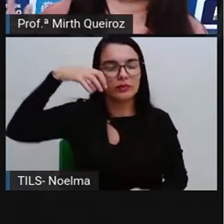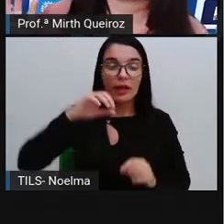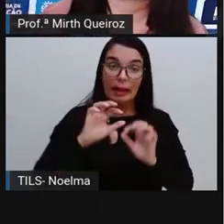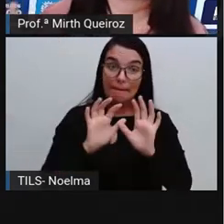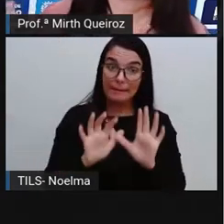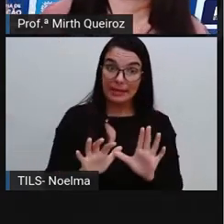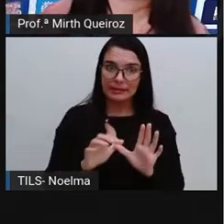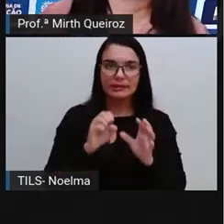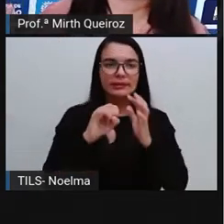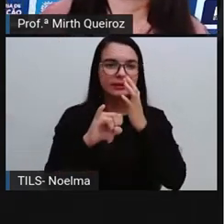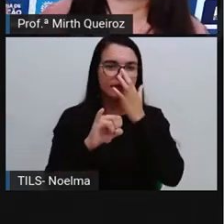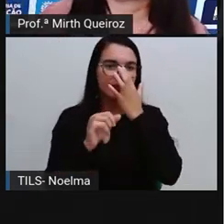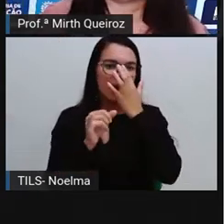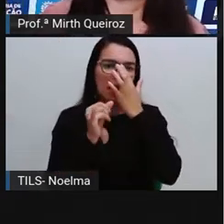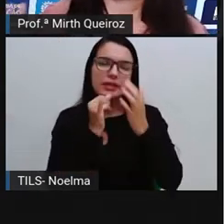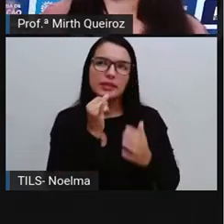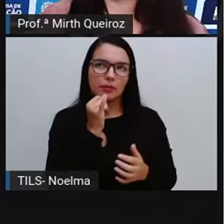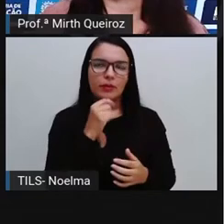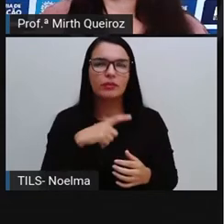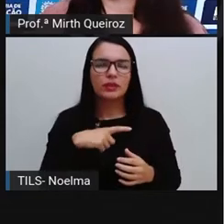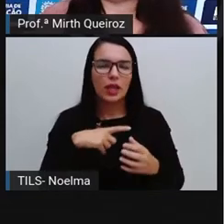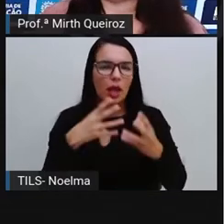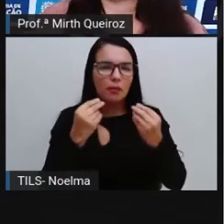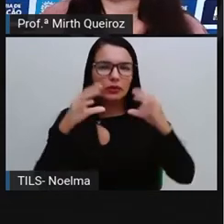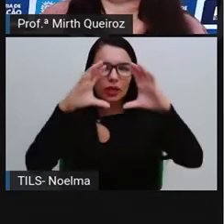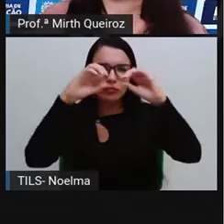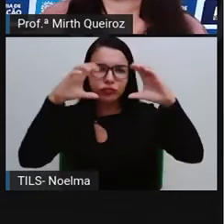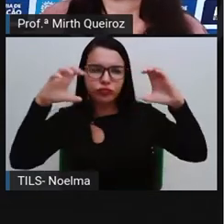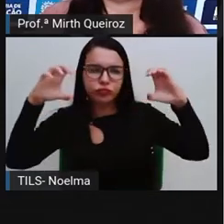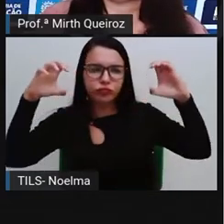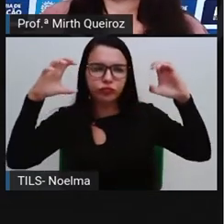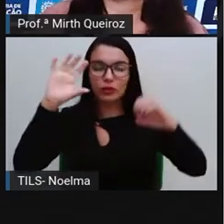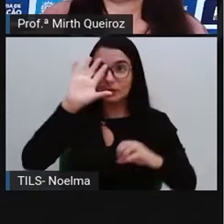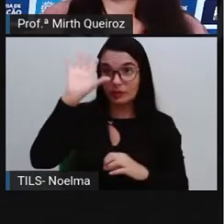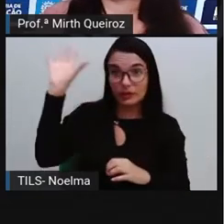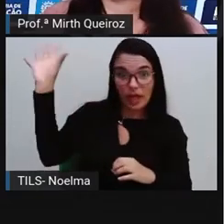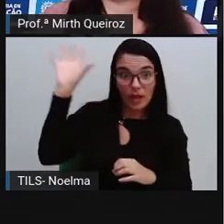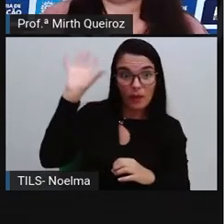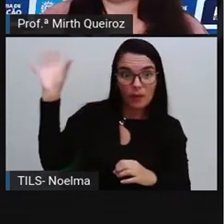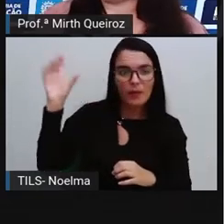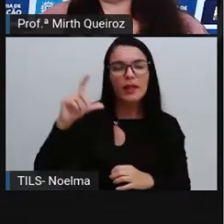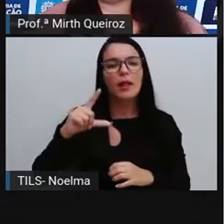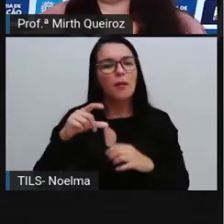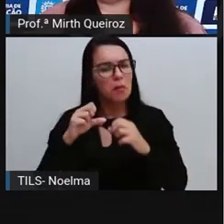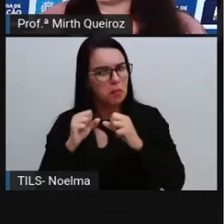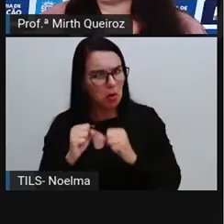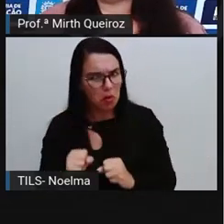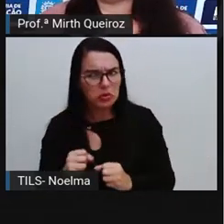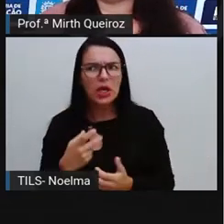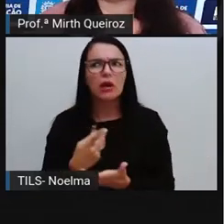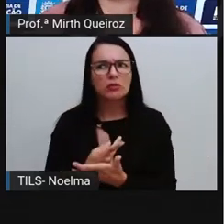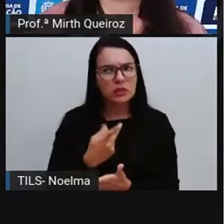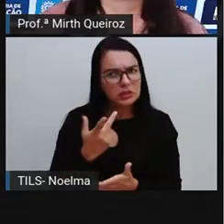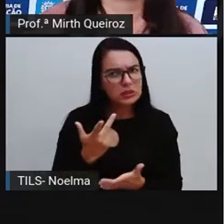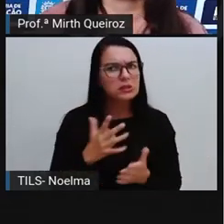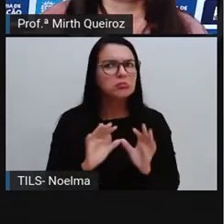está cheio de nuvens no céu, a gente vai falar, é possível, sim, chover hoje, né?